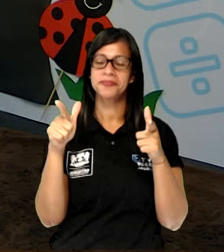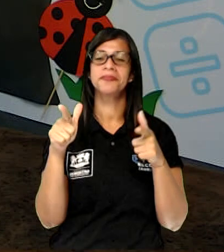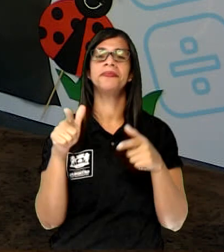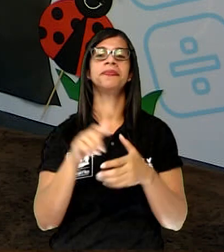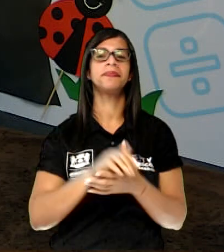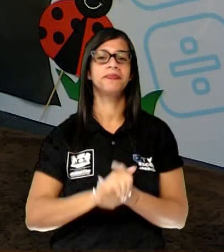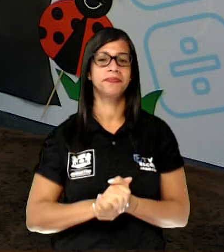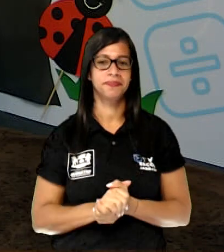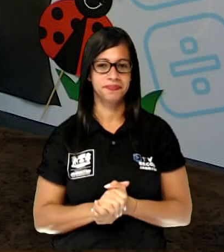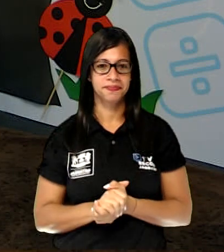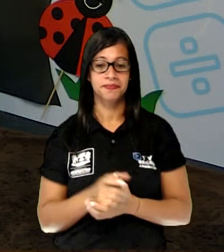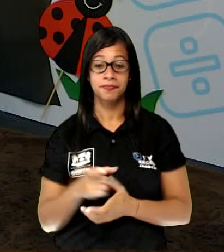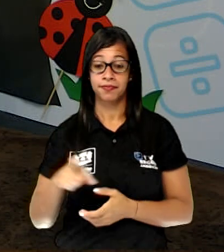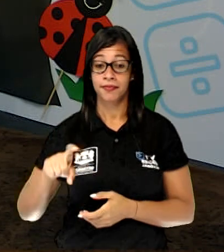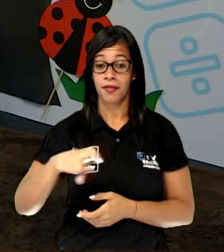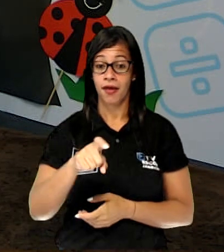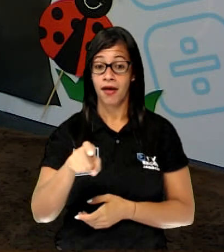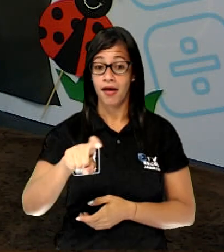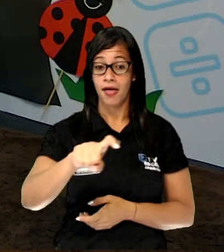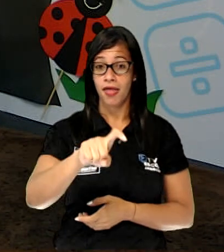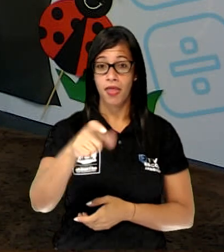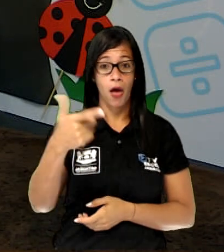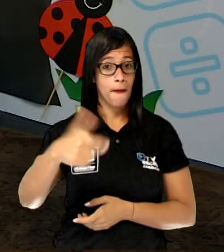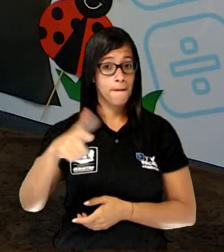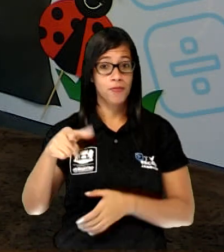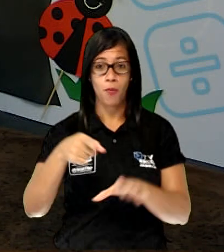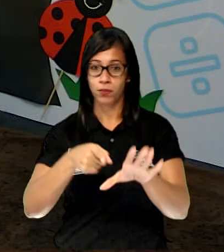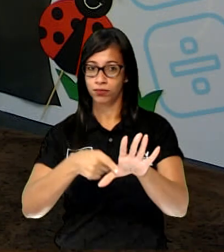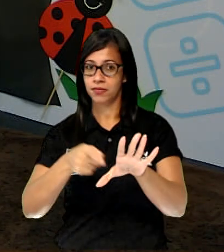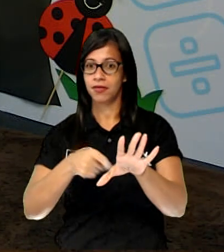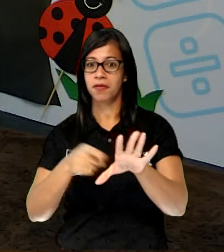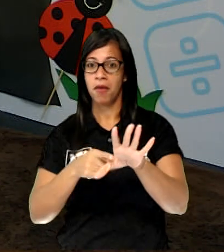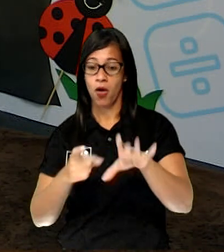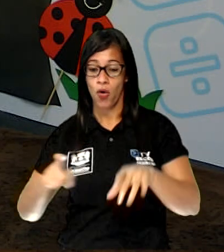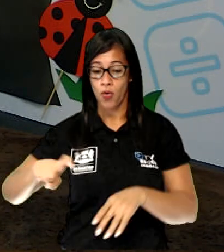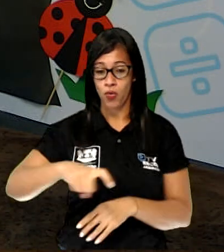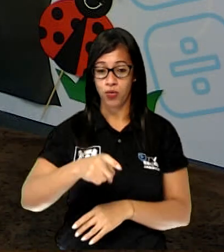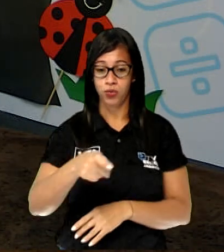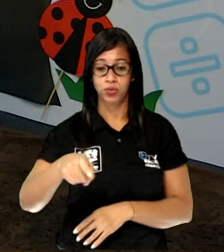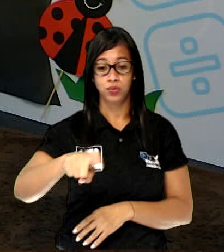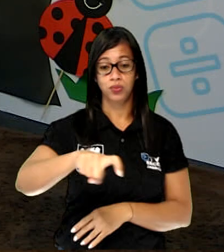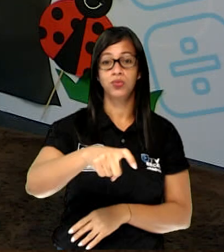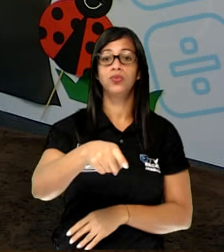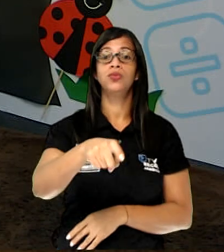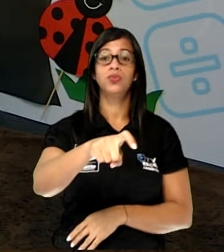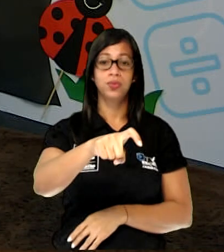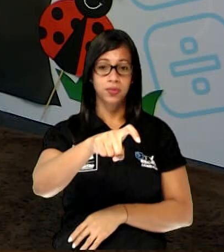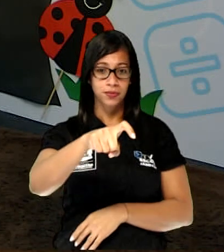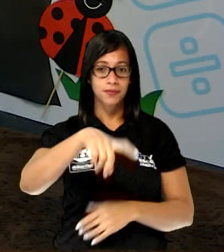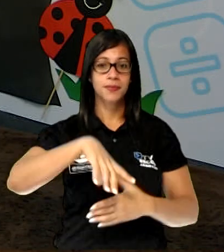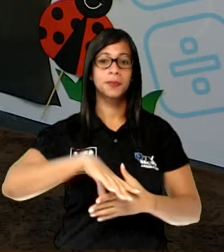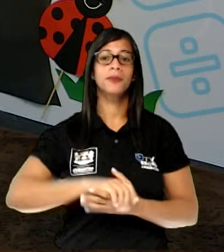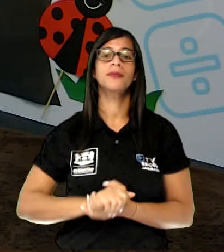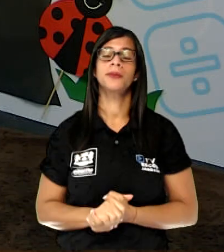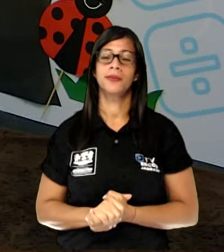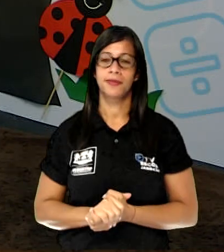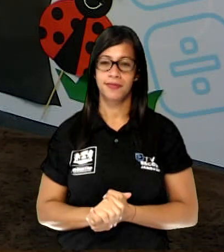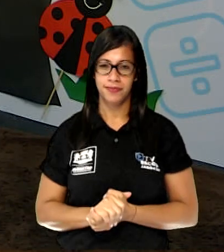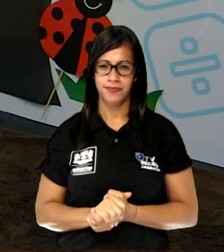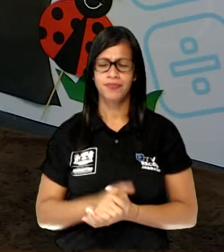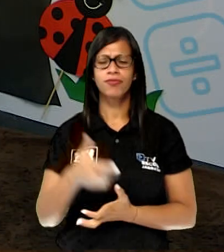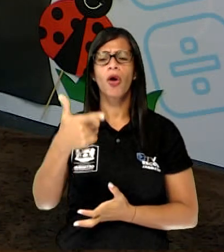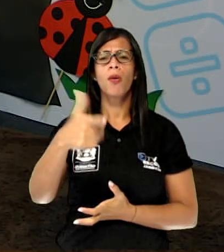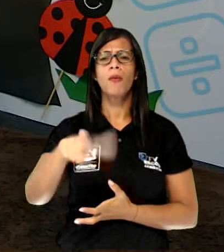ela não tem pele, rasteja e tem o corpo coberto por escamas. O próximo